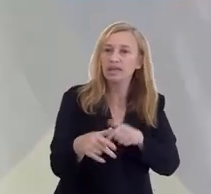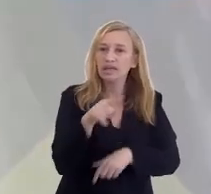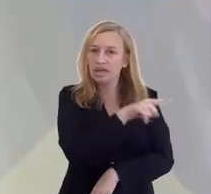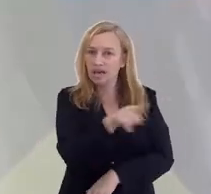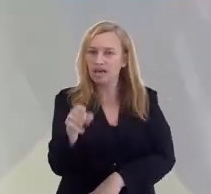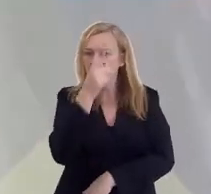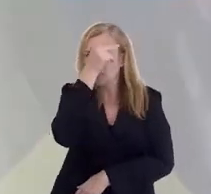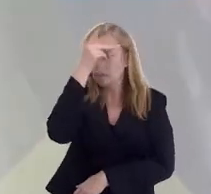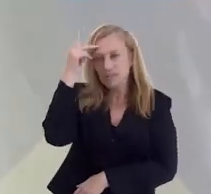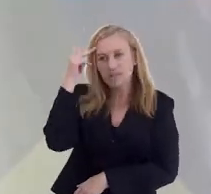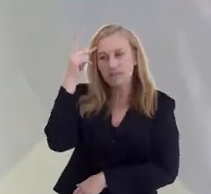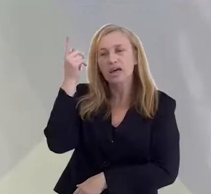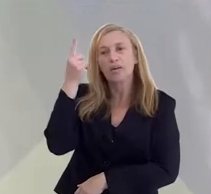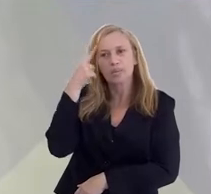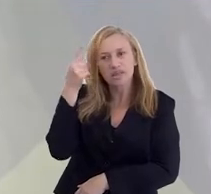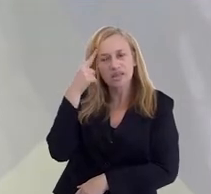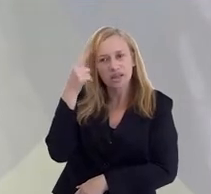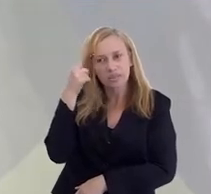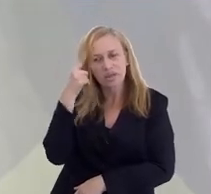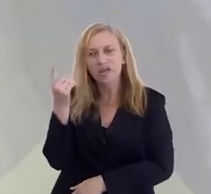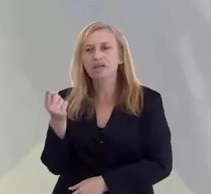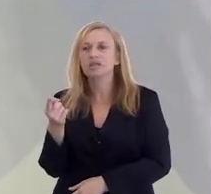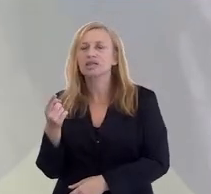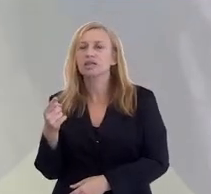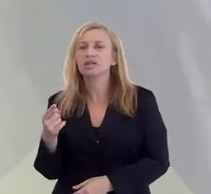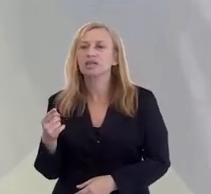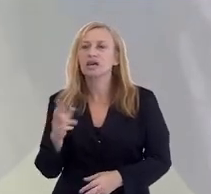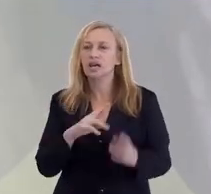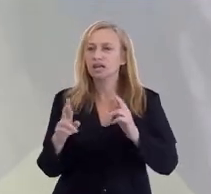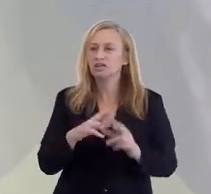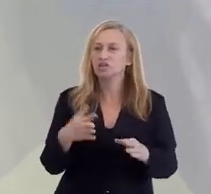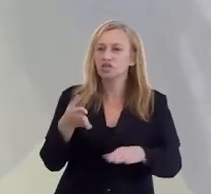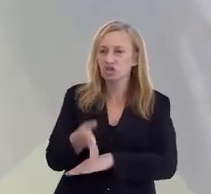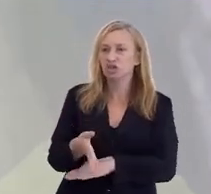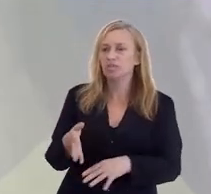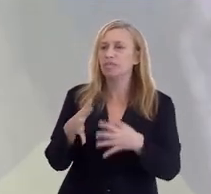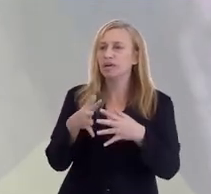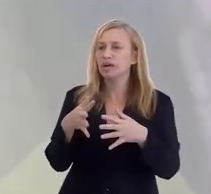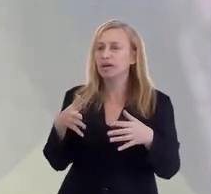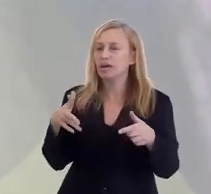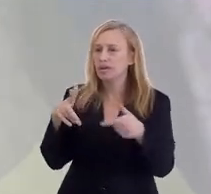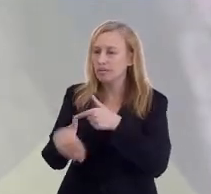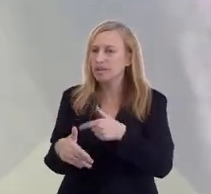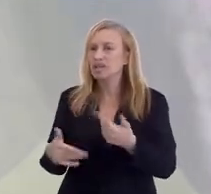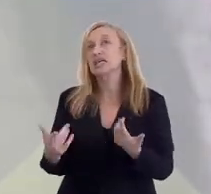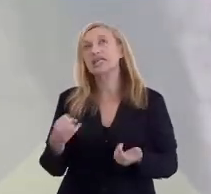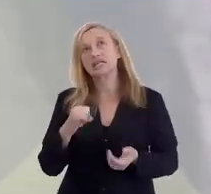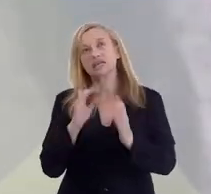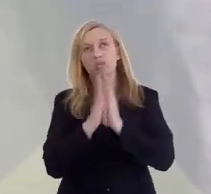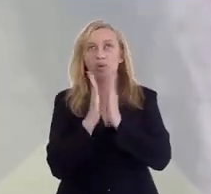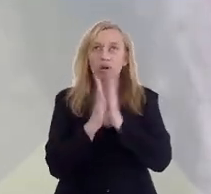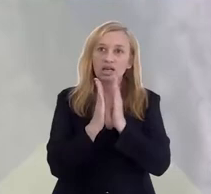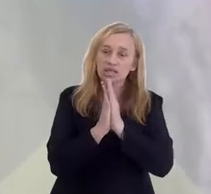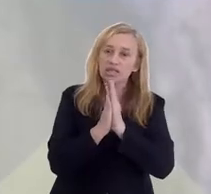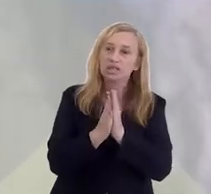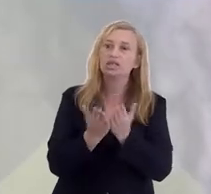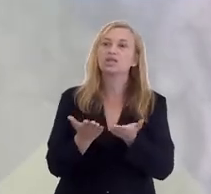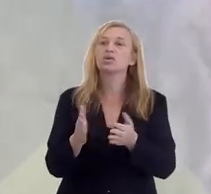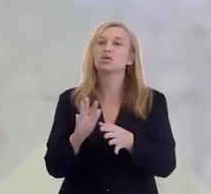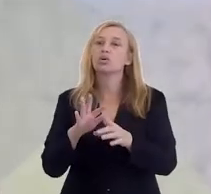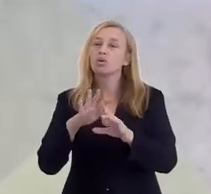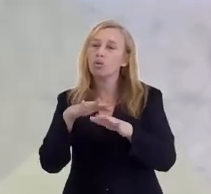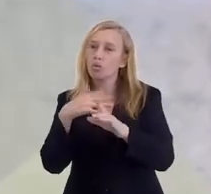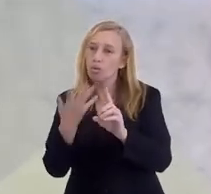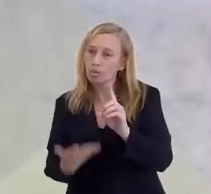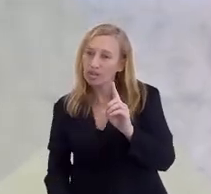que essas relações cheguem a essa pessoa para atrapalhá-la. Agora, se for uma oração, se for uma homenagem, aí